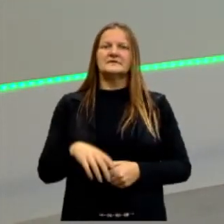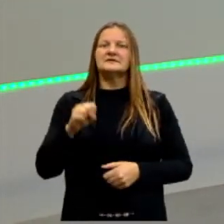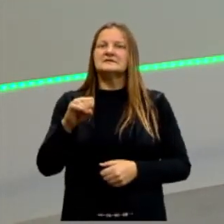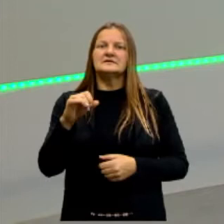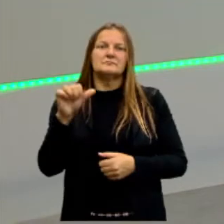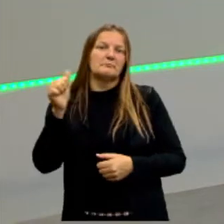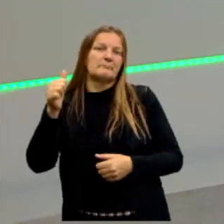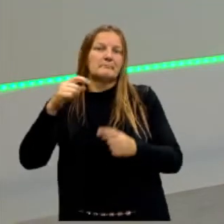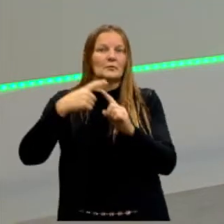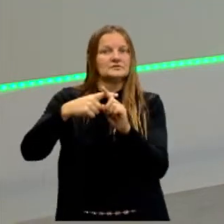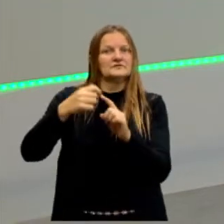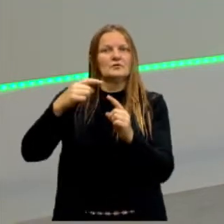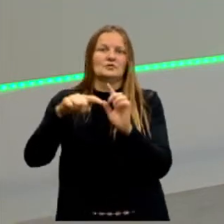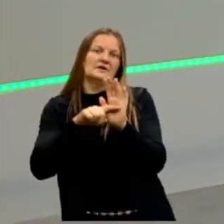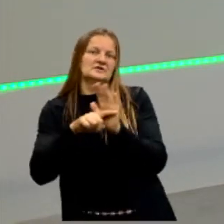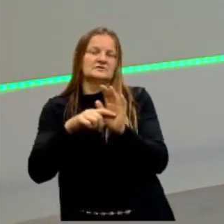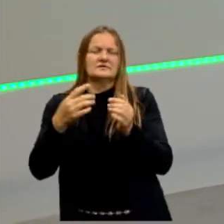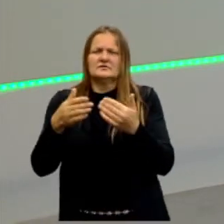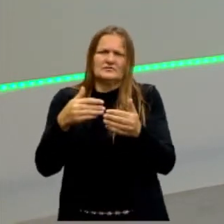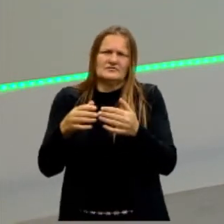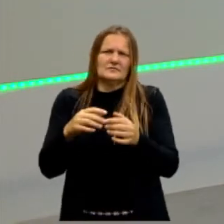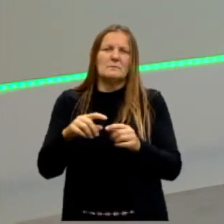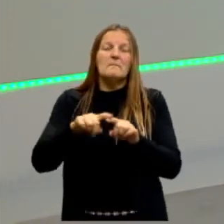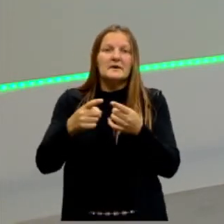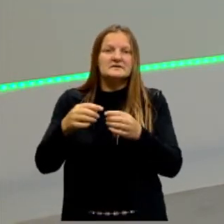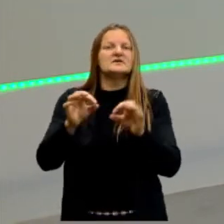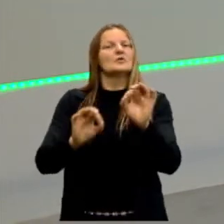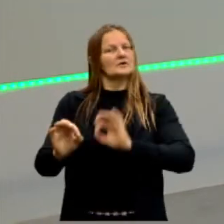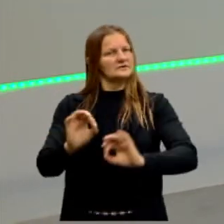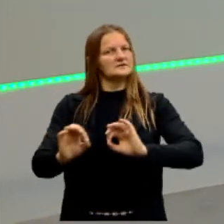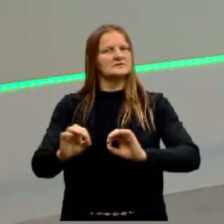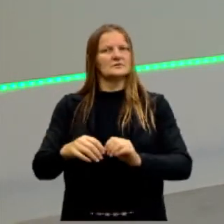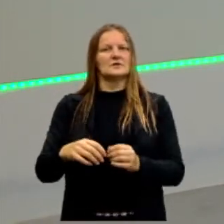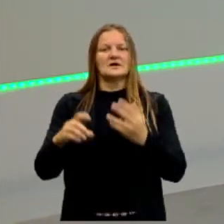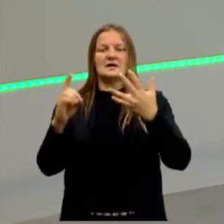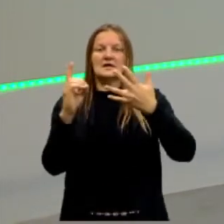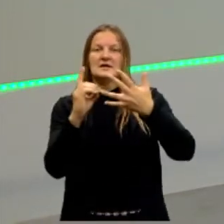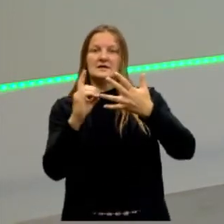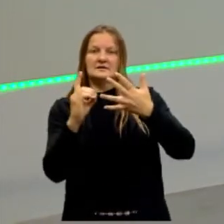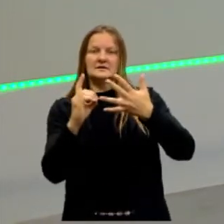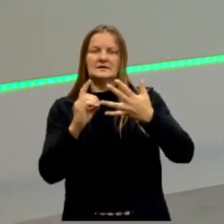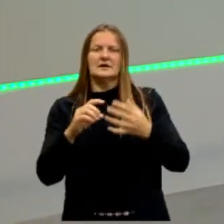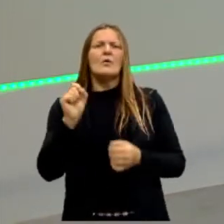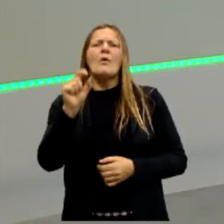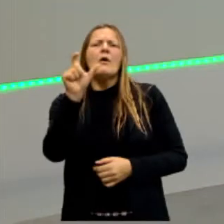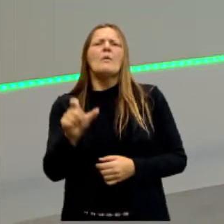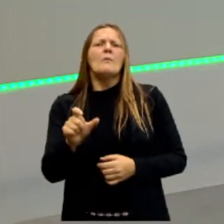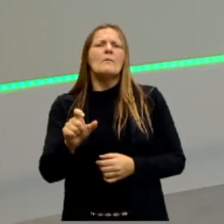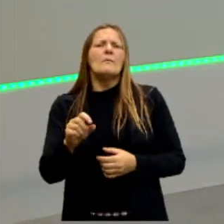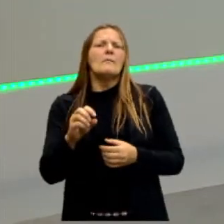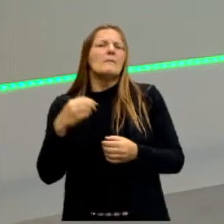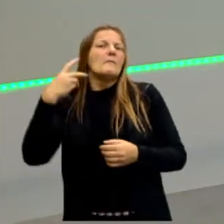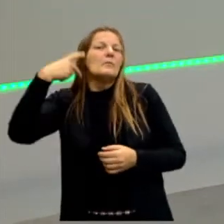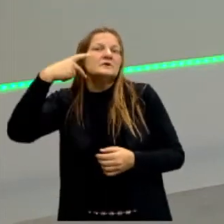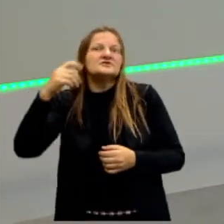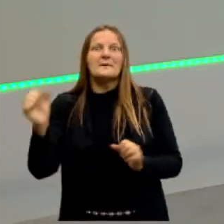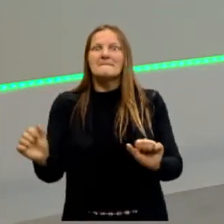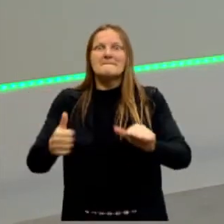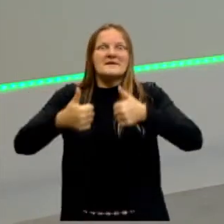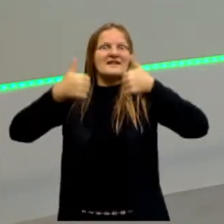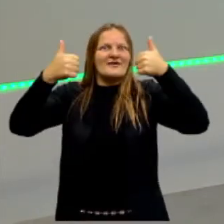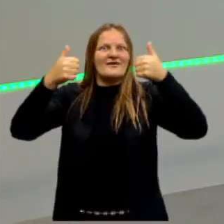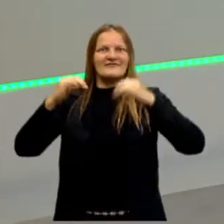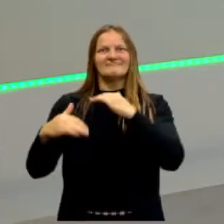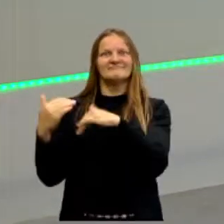ou não é positiva, isso não vem ao caso aqui. Mas tem a organização. Letra D. Que modelo de política seria ideal para